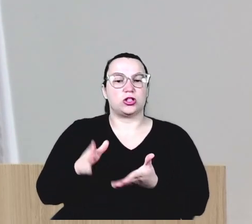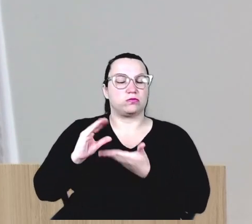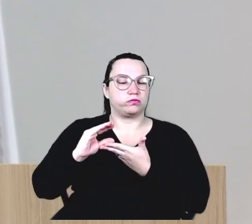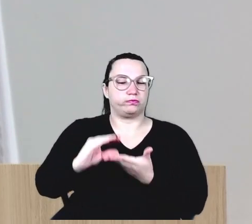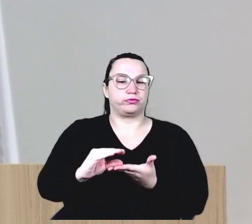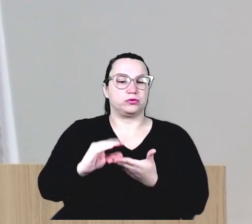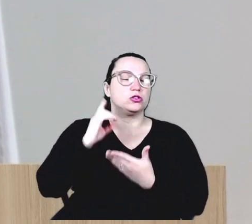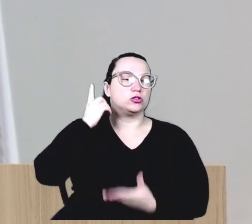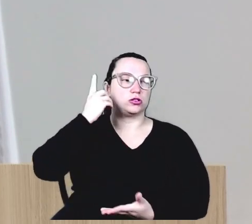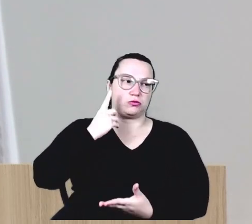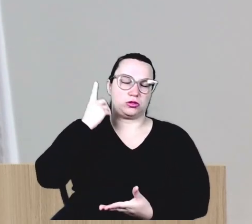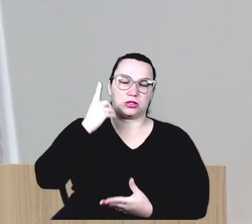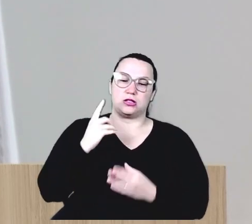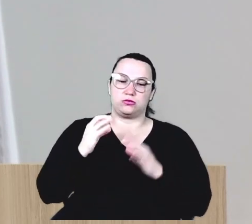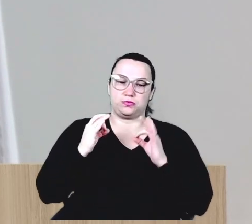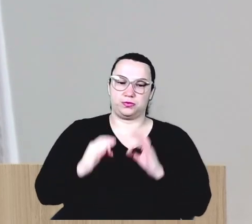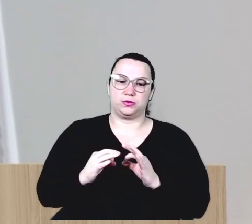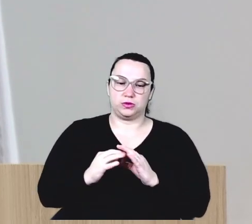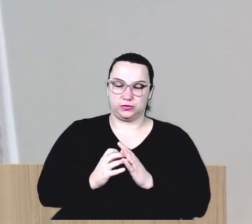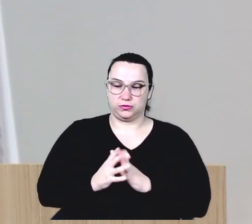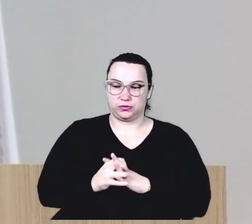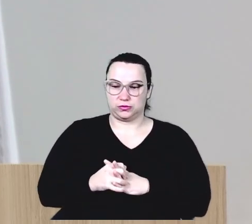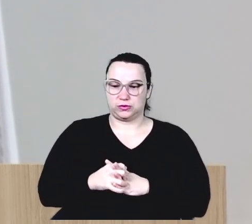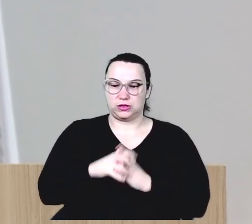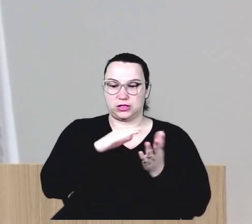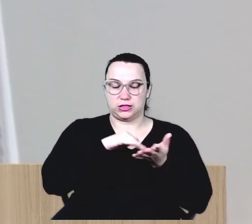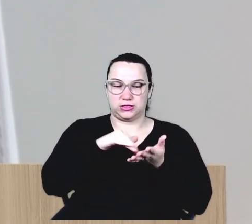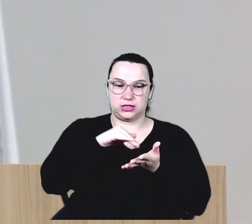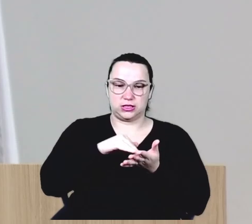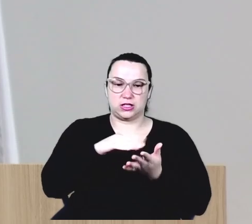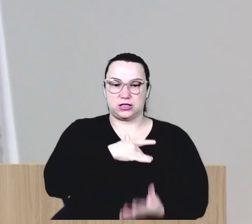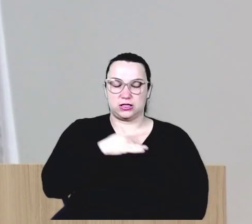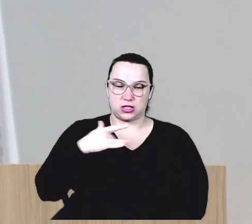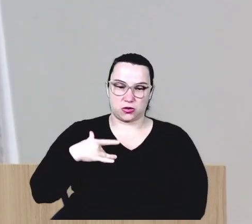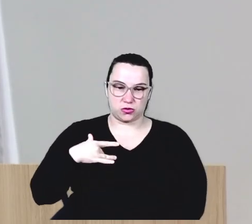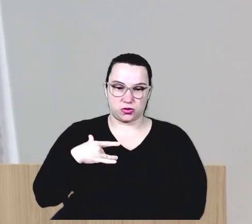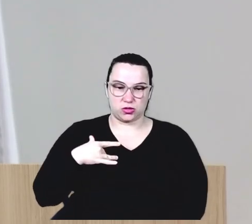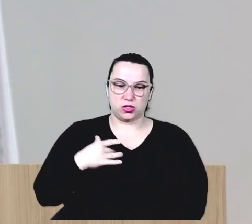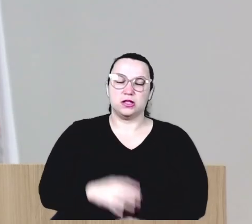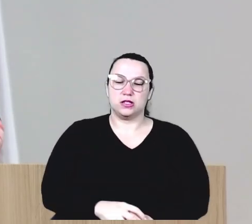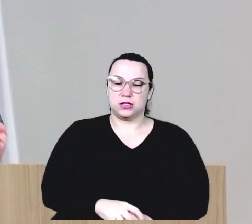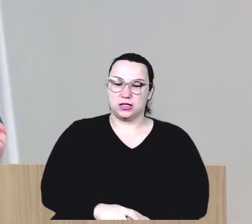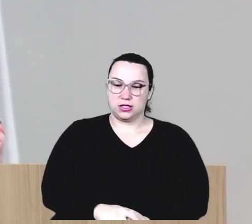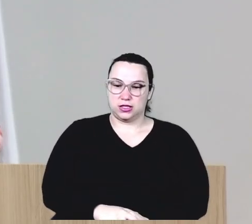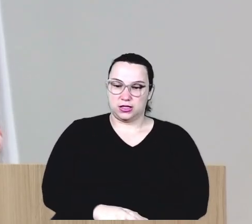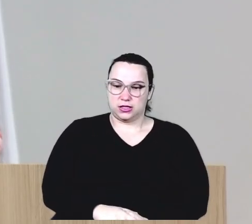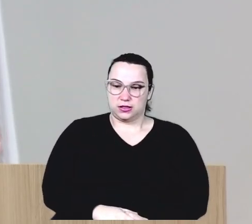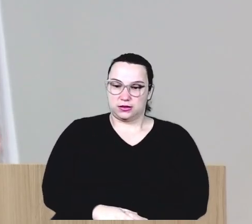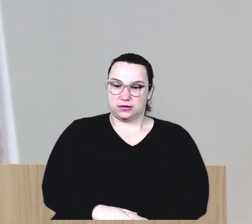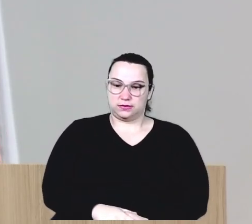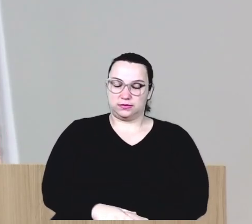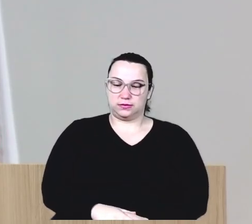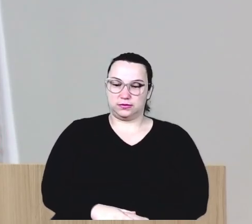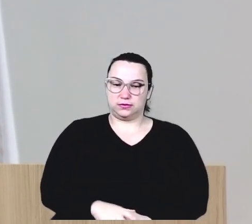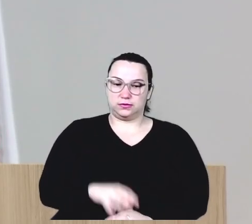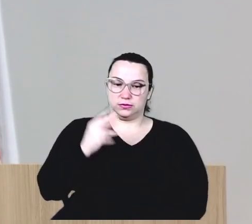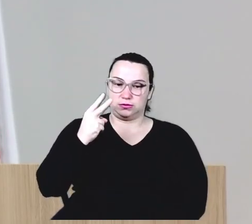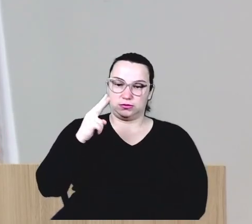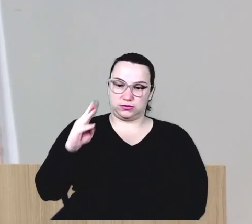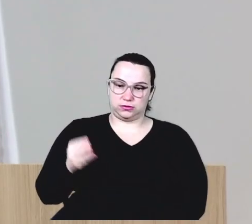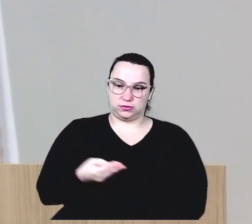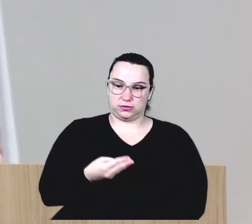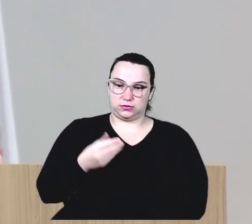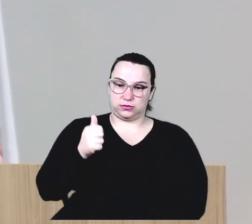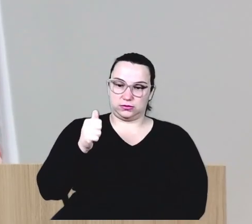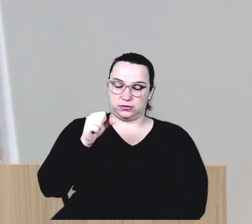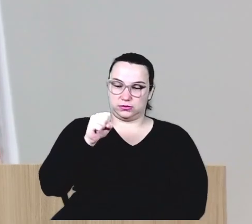confirmou que, na época, ele era o secretário da Saúde do Estado. E nós conseguimos 2 milhões para o Assiste Guaíra.